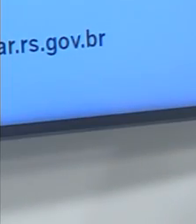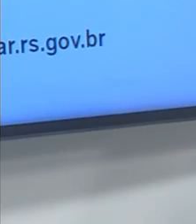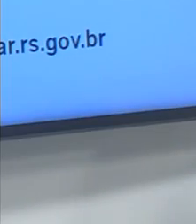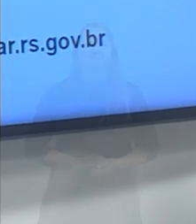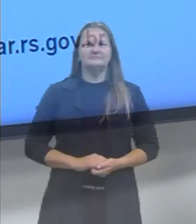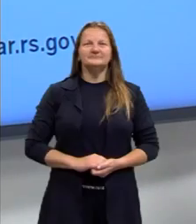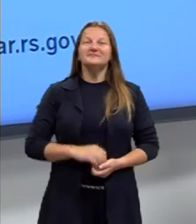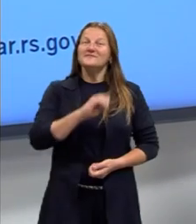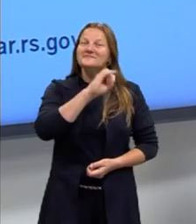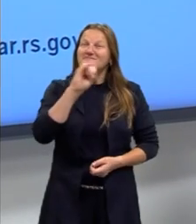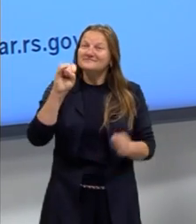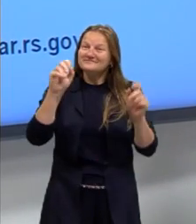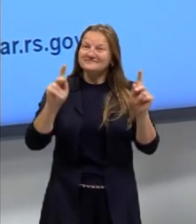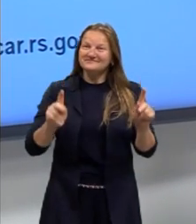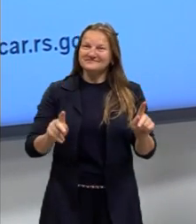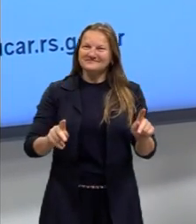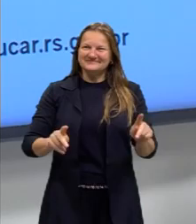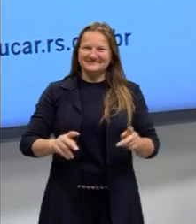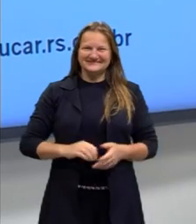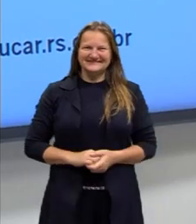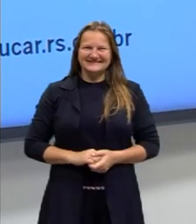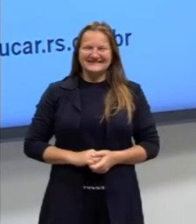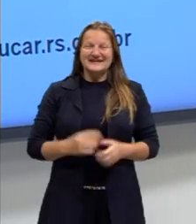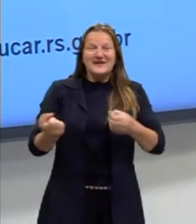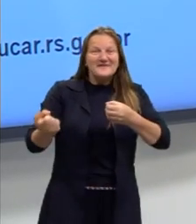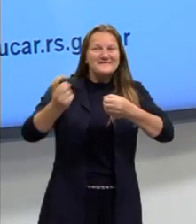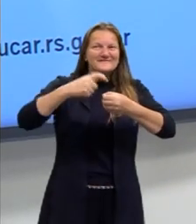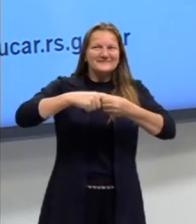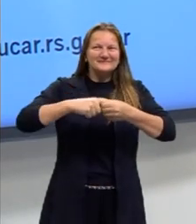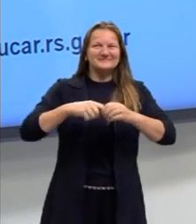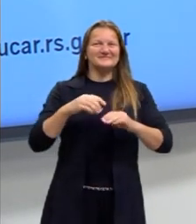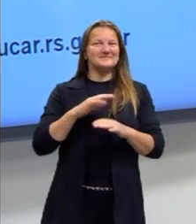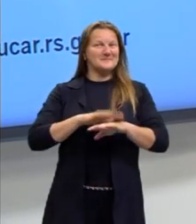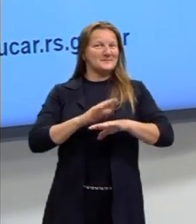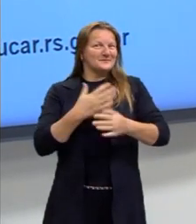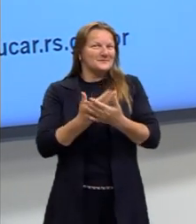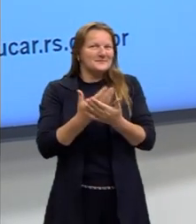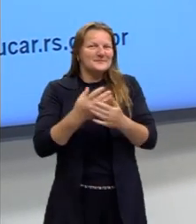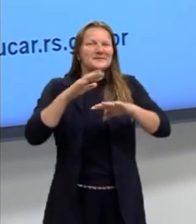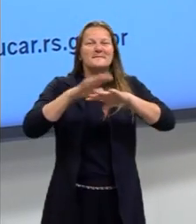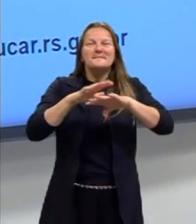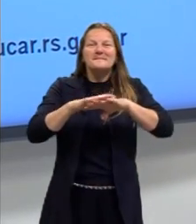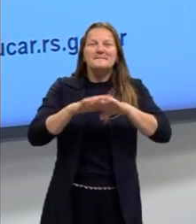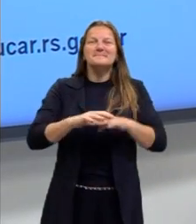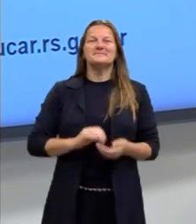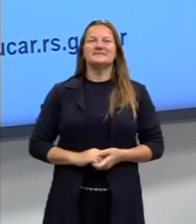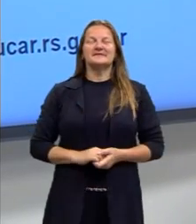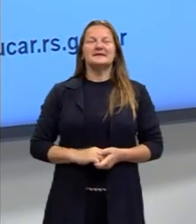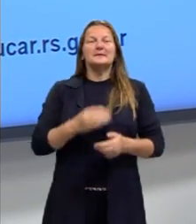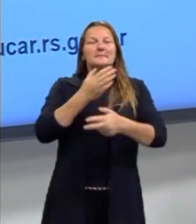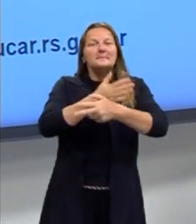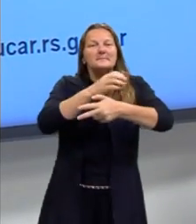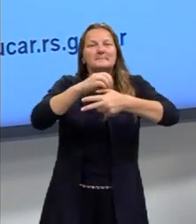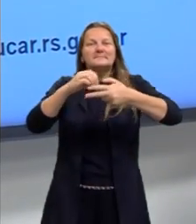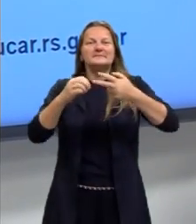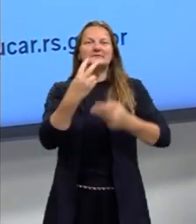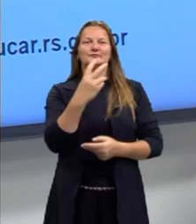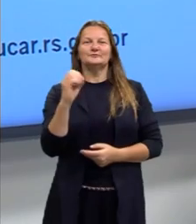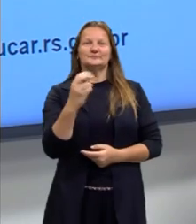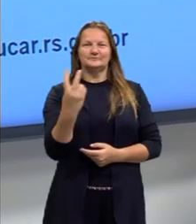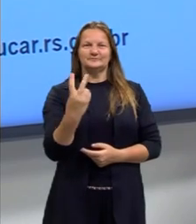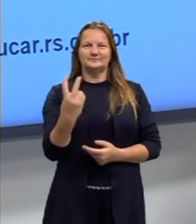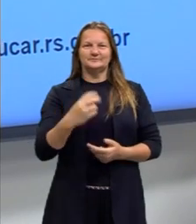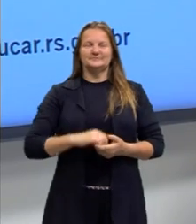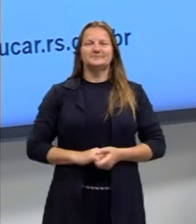E aí pessoas, voltamos para mais uma aula de matemática do pré-enem 2022.